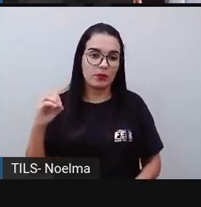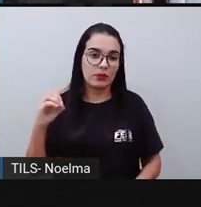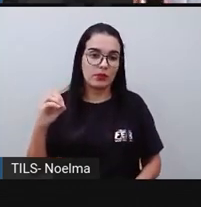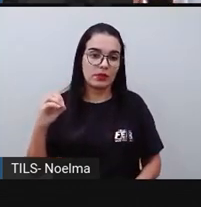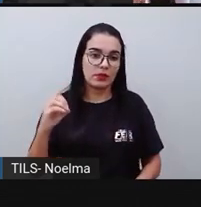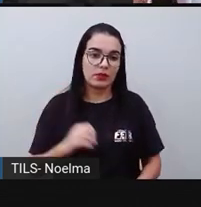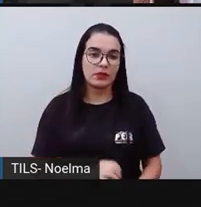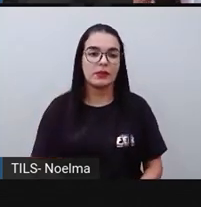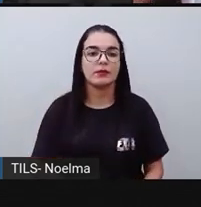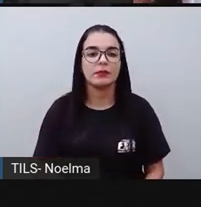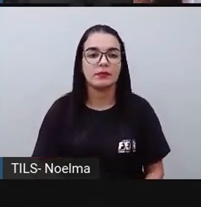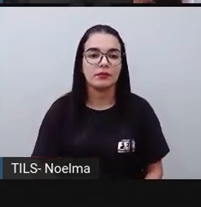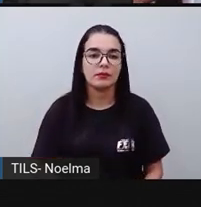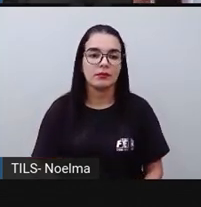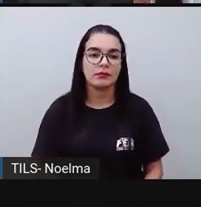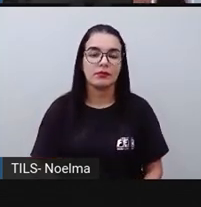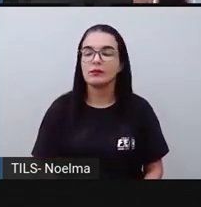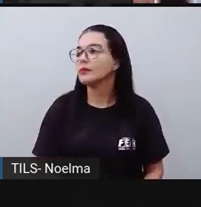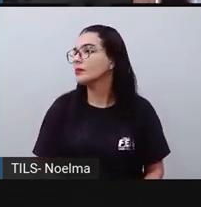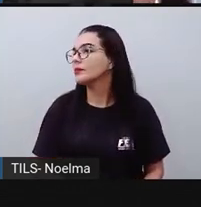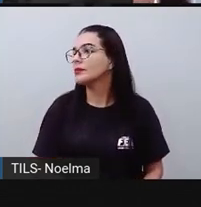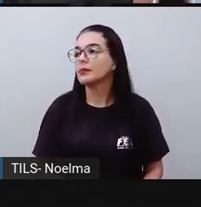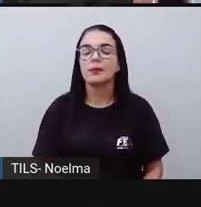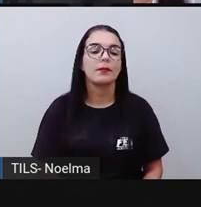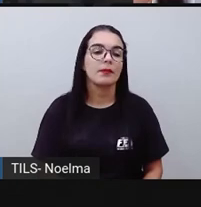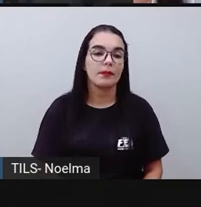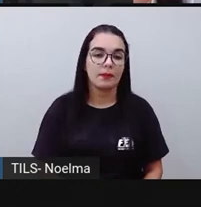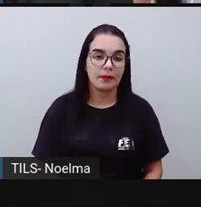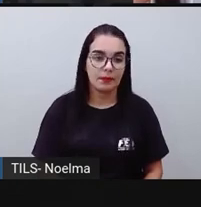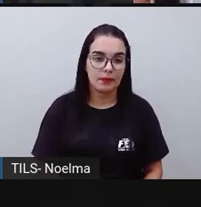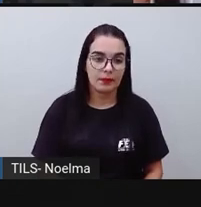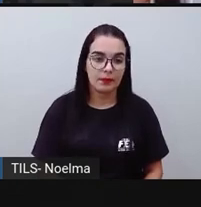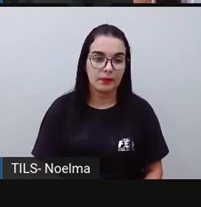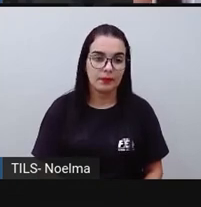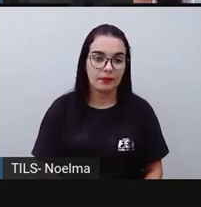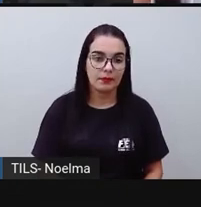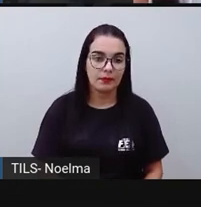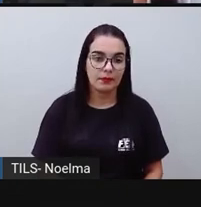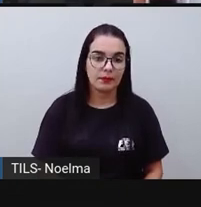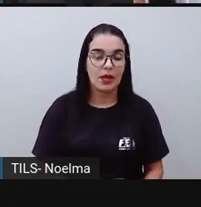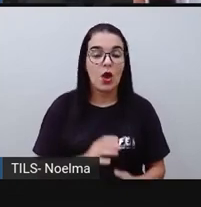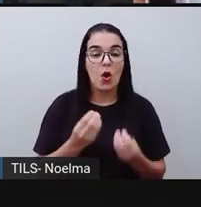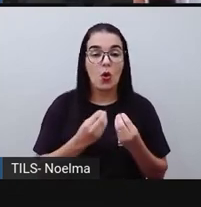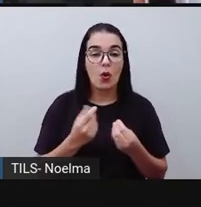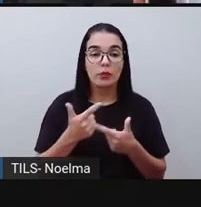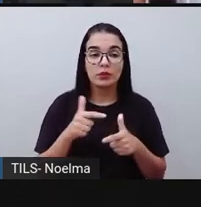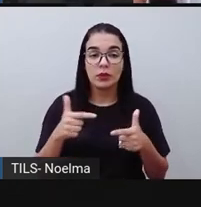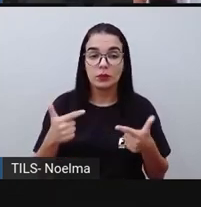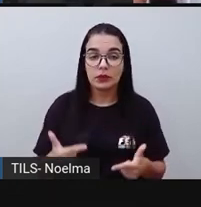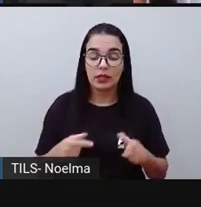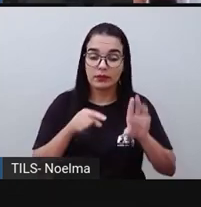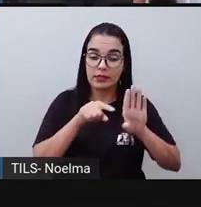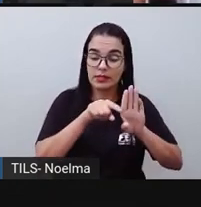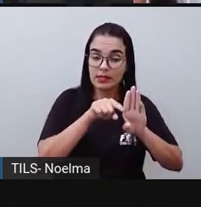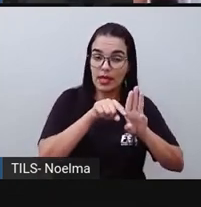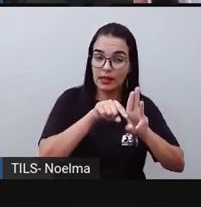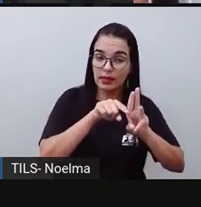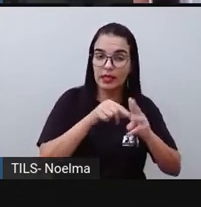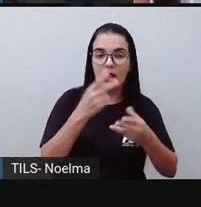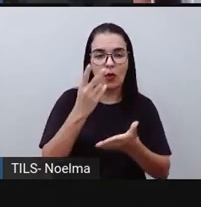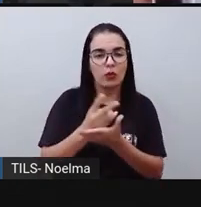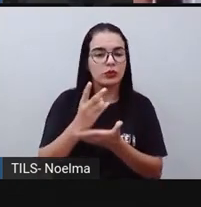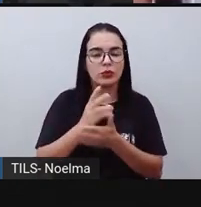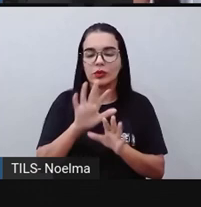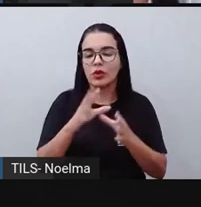1, fica apenas 1. Então, eu não tenho mais 200, eu tenho 100. Como não há centena no subtraindo, então,